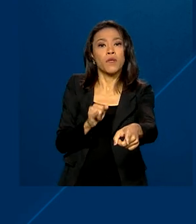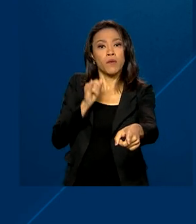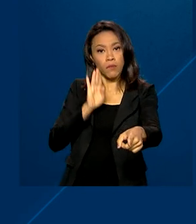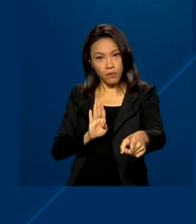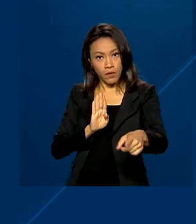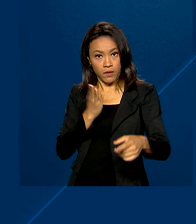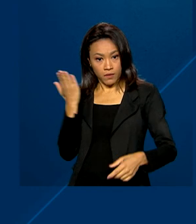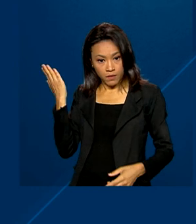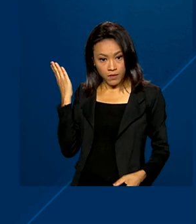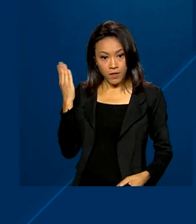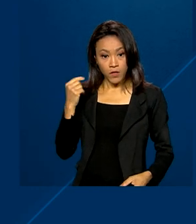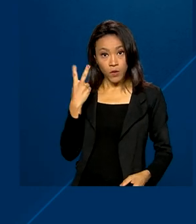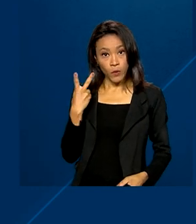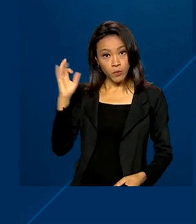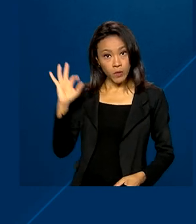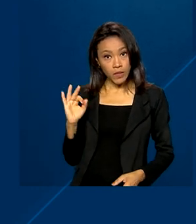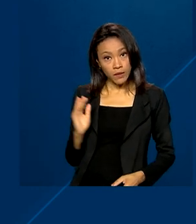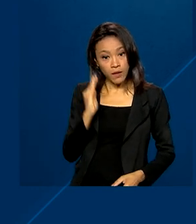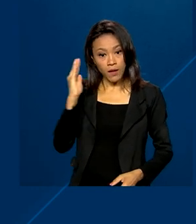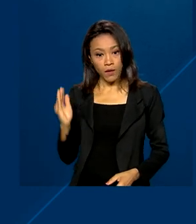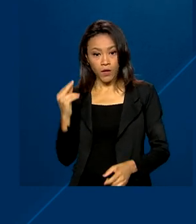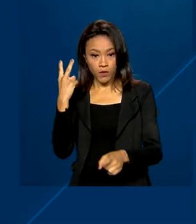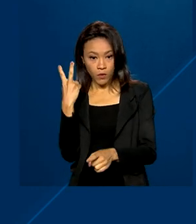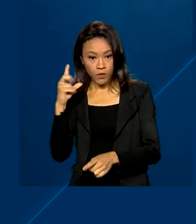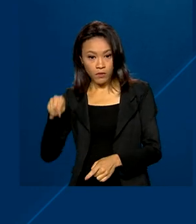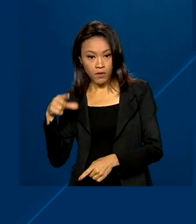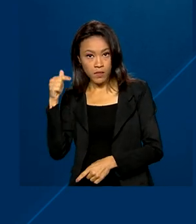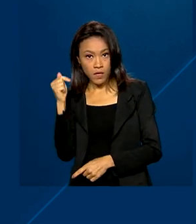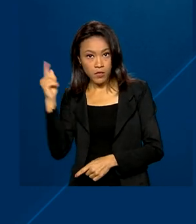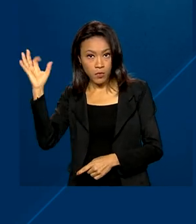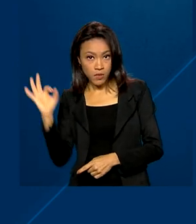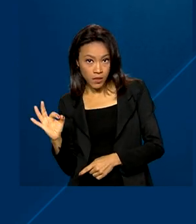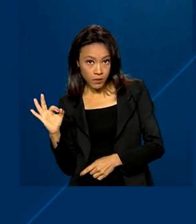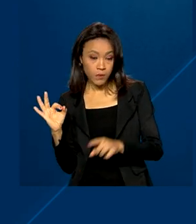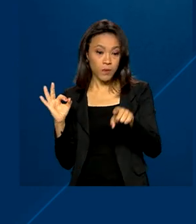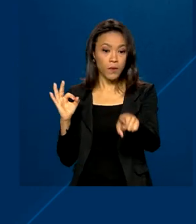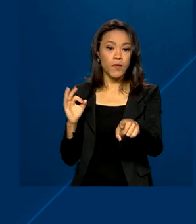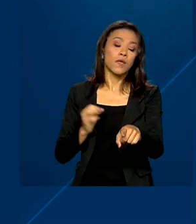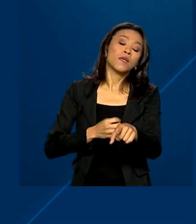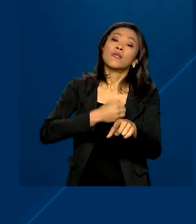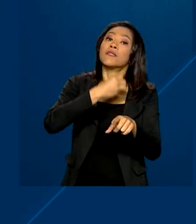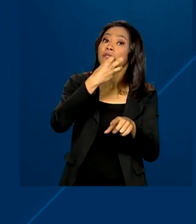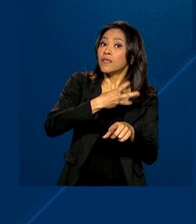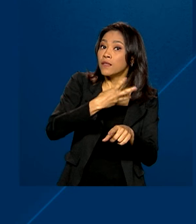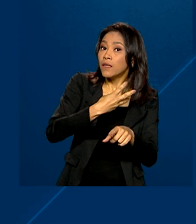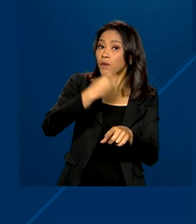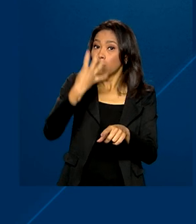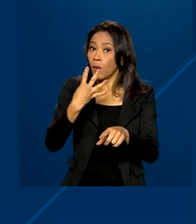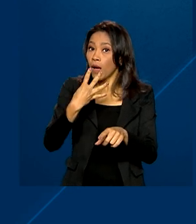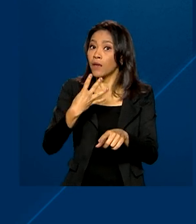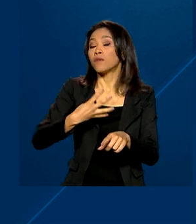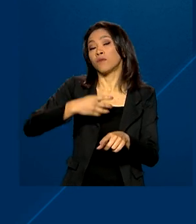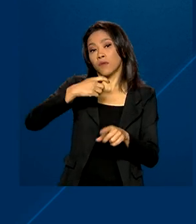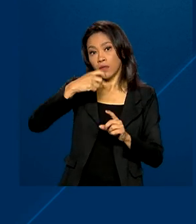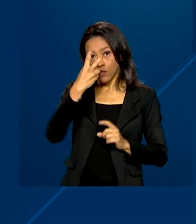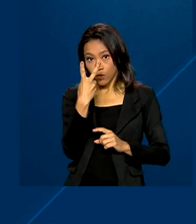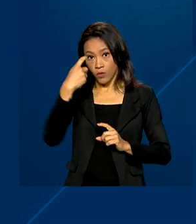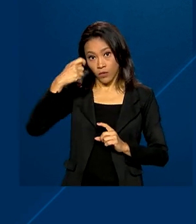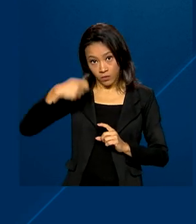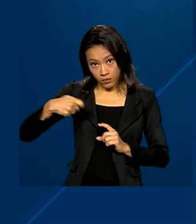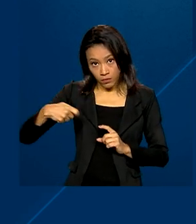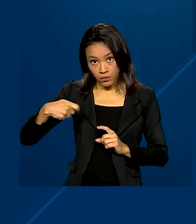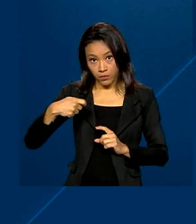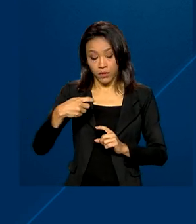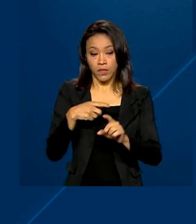Real, de 2% para 2,7% entre o terceiro e o quarto bimestres. Já o IPCA acumulado